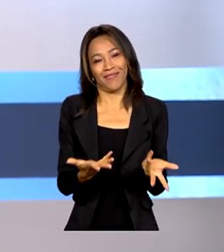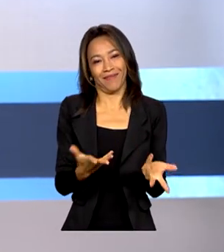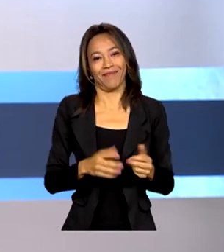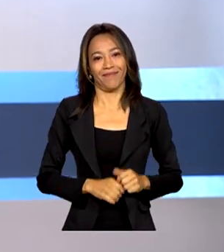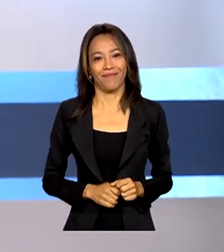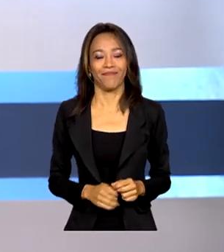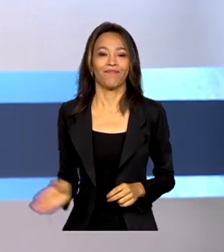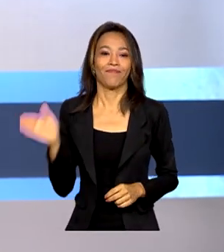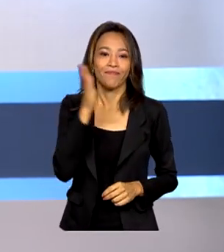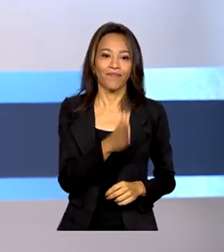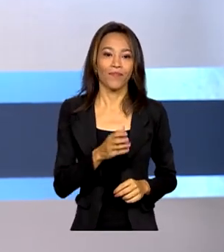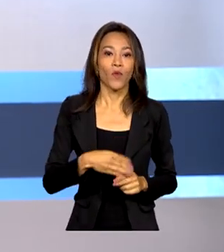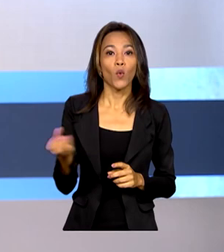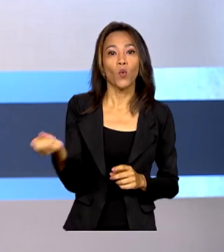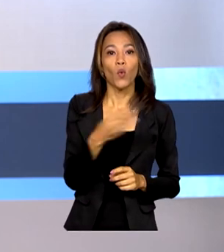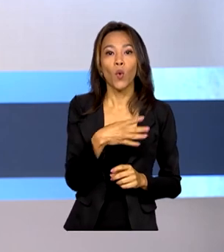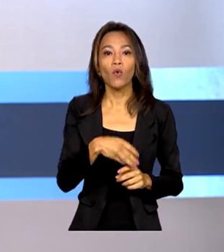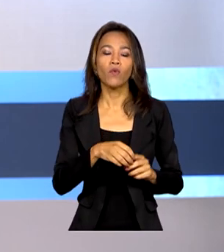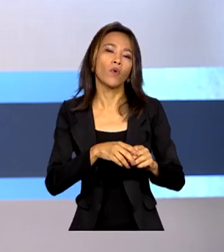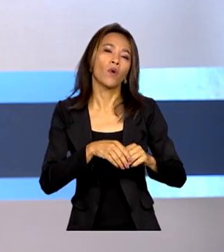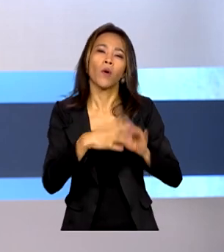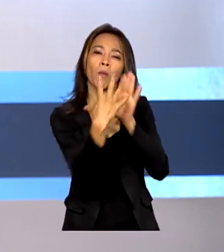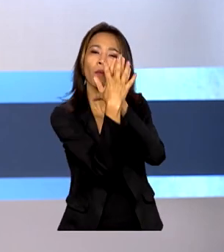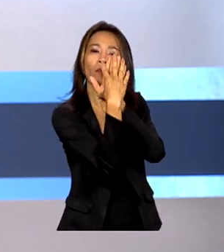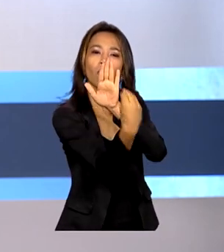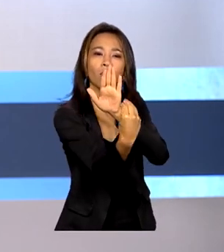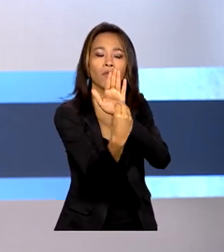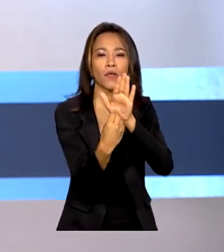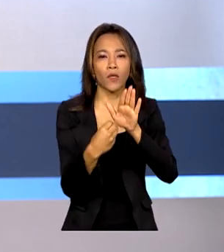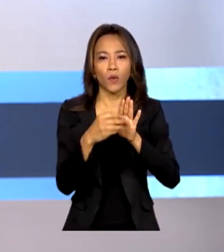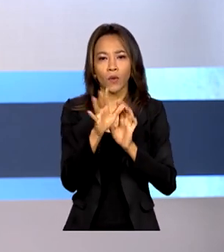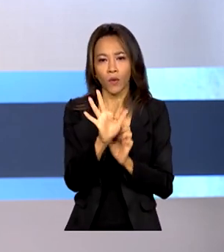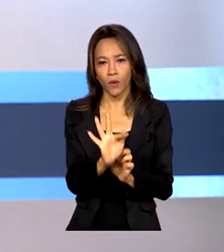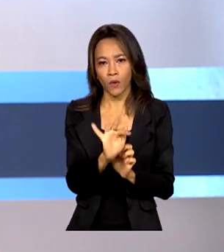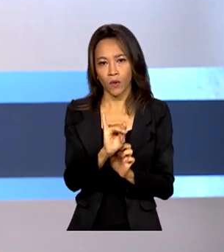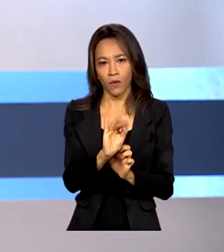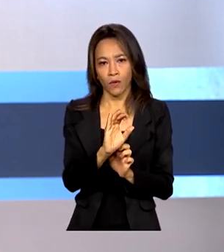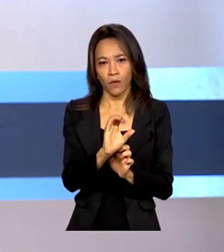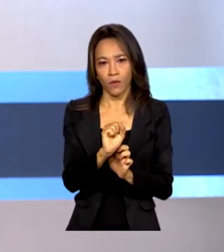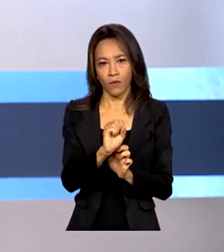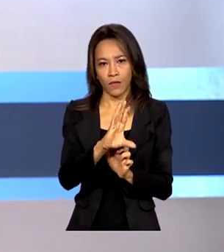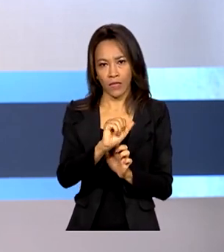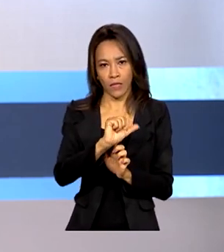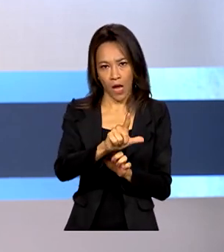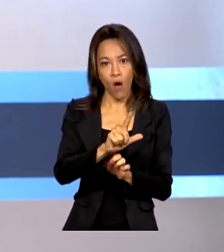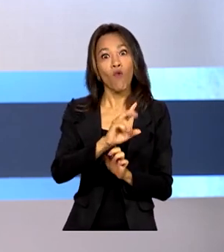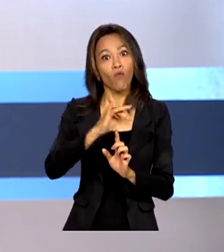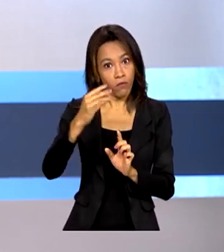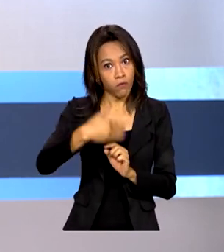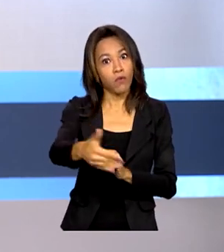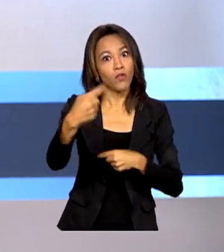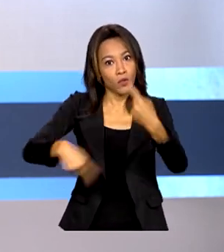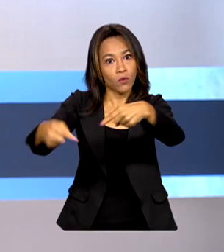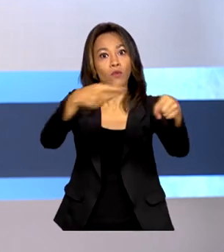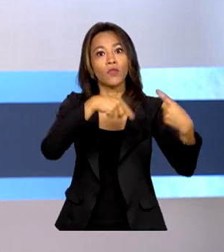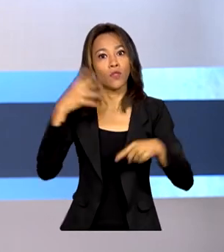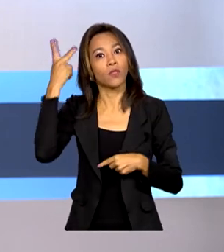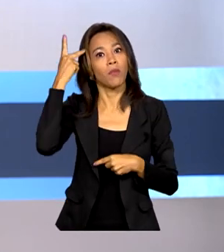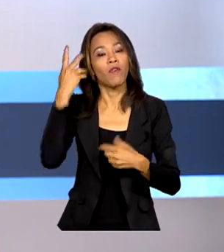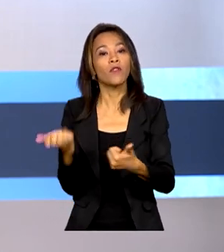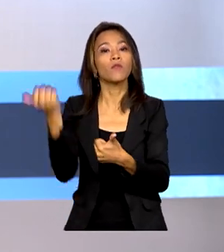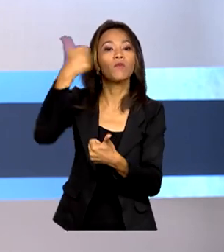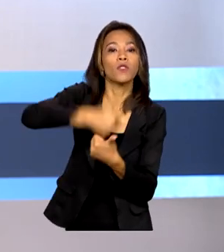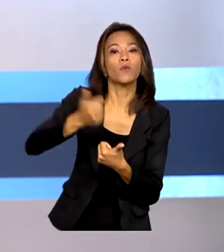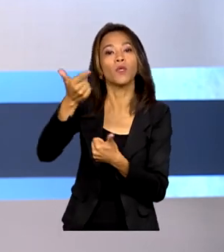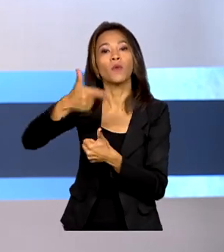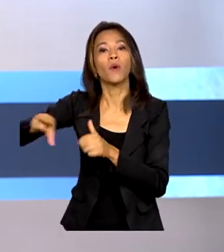O novo arcabouço fiscal foi discutido em um encontro em São Paulo. O mecanismo vai ficar no lugar da lei do teto, que